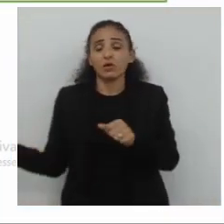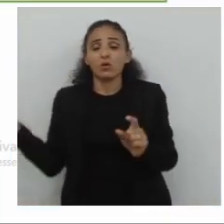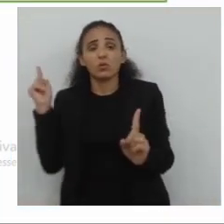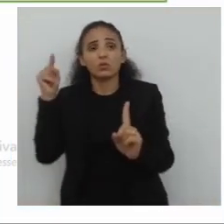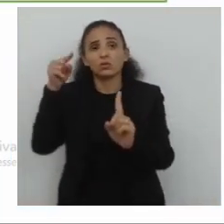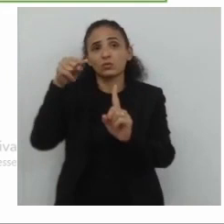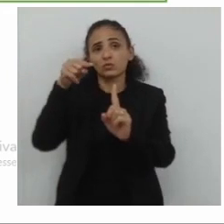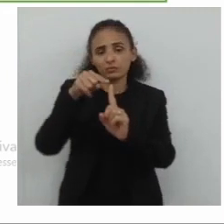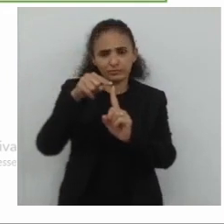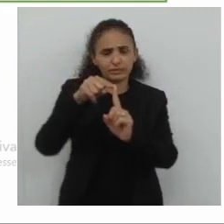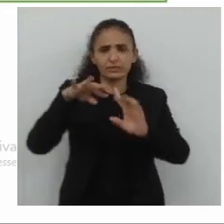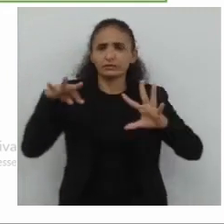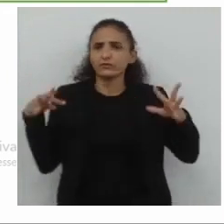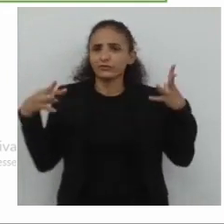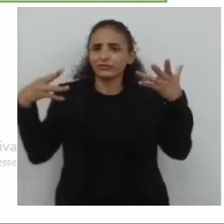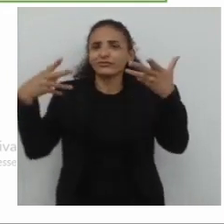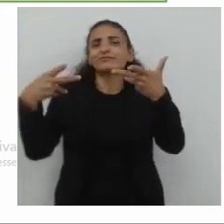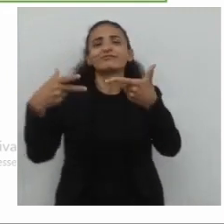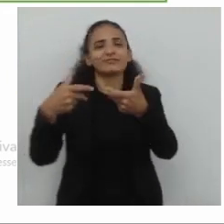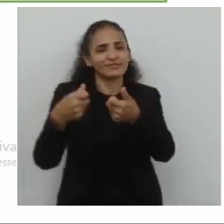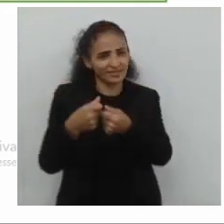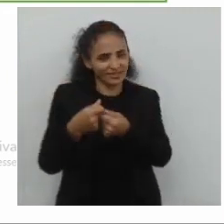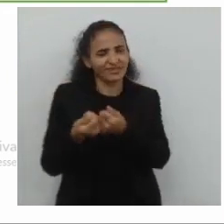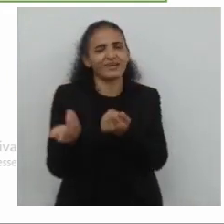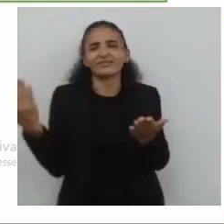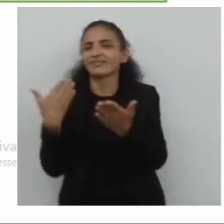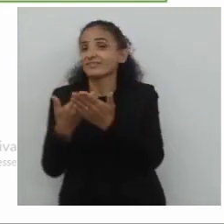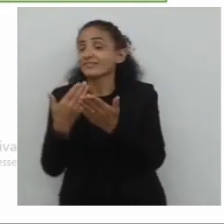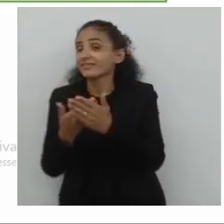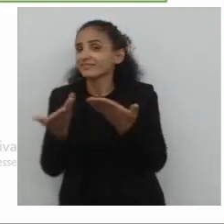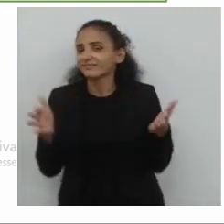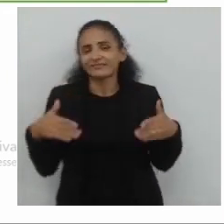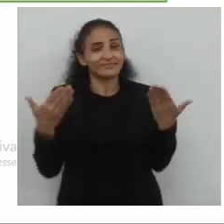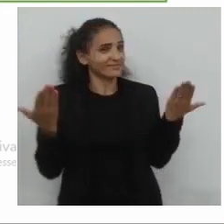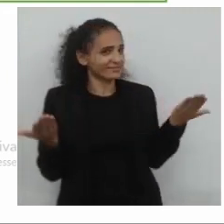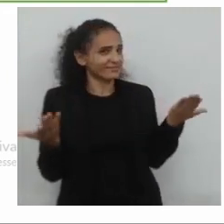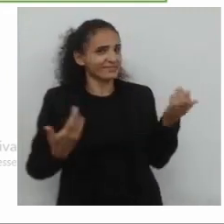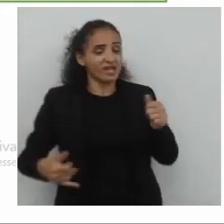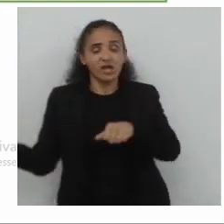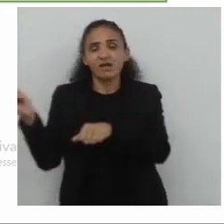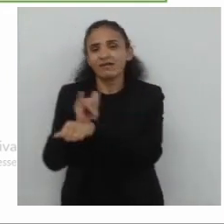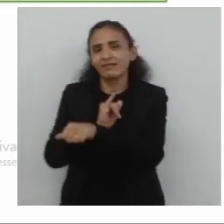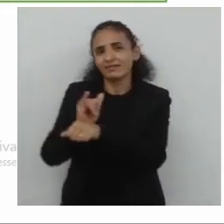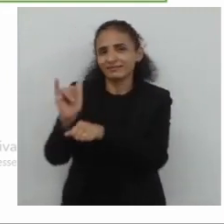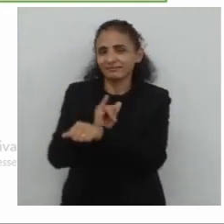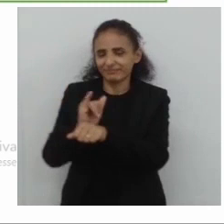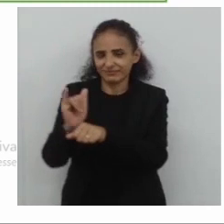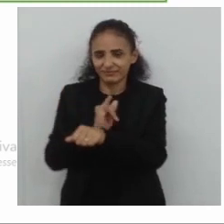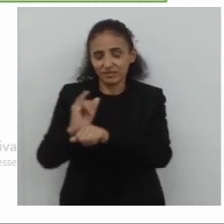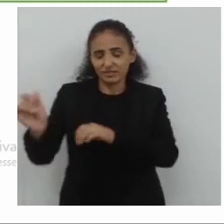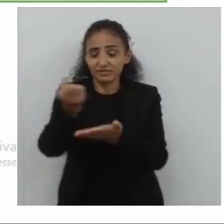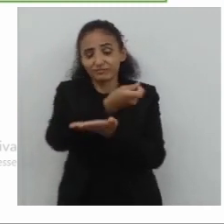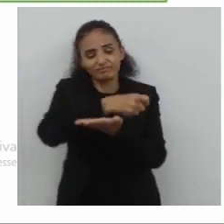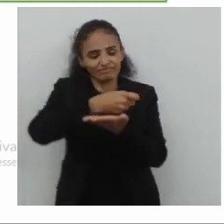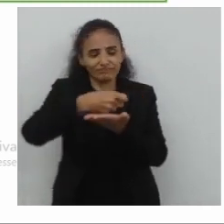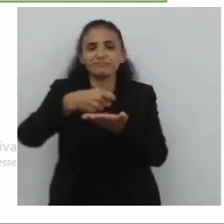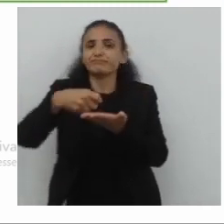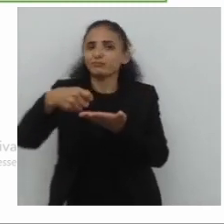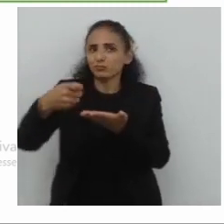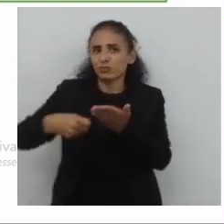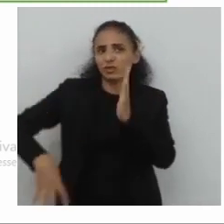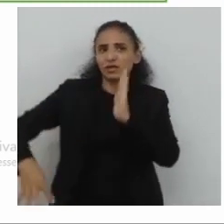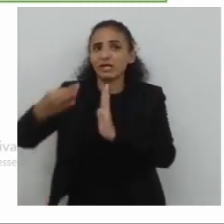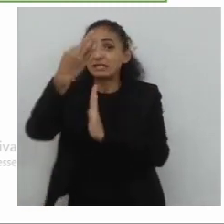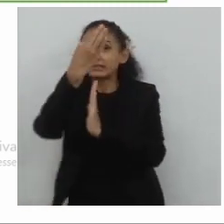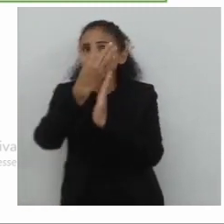objetivo geral de nosso bate-papo. Qual será? São as estratégias de escrita,